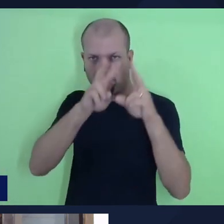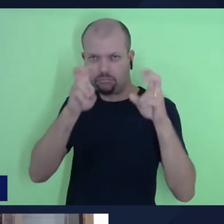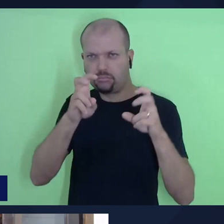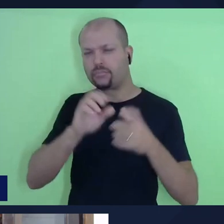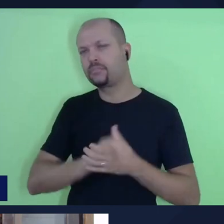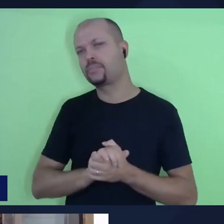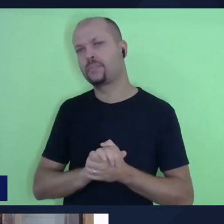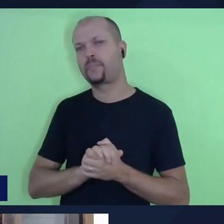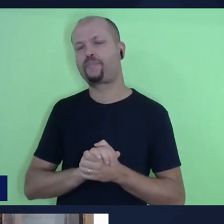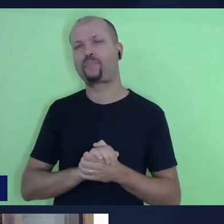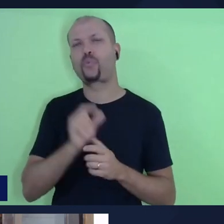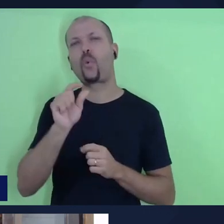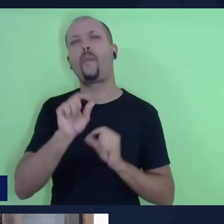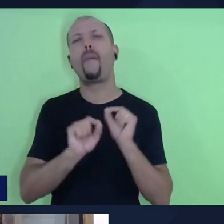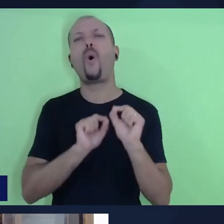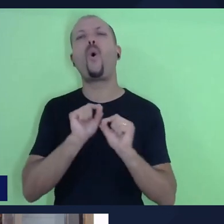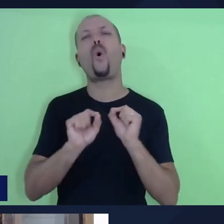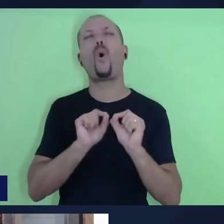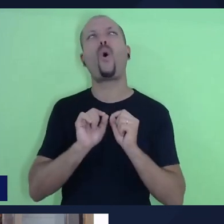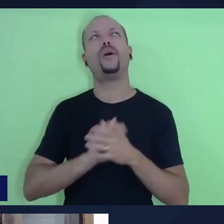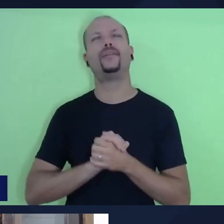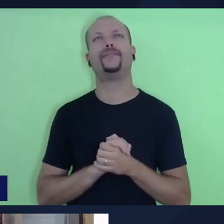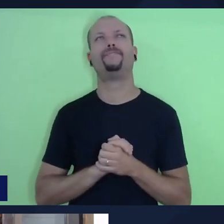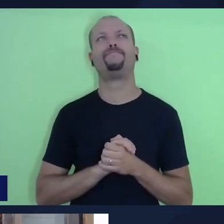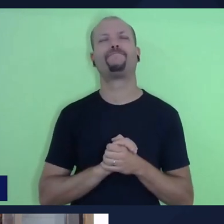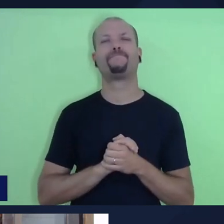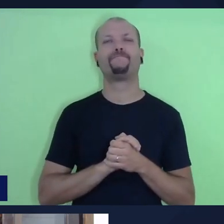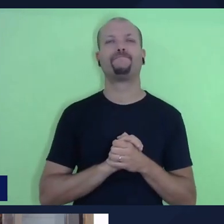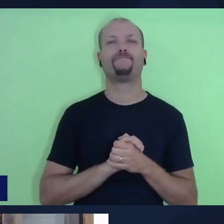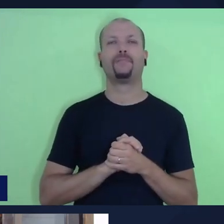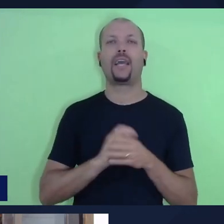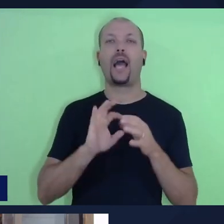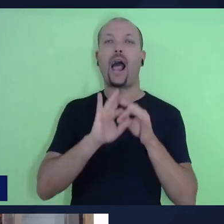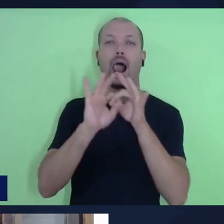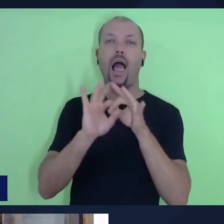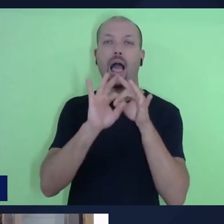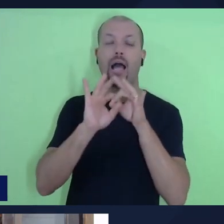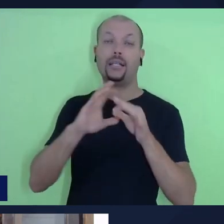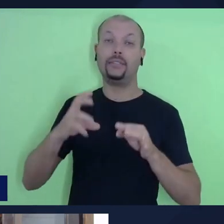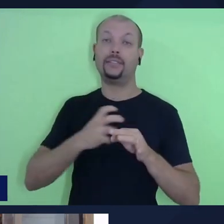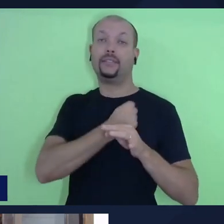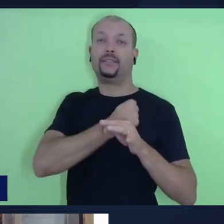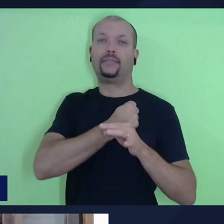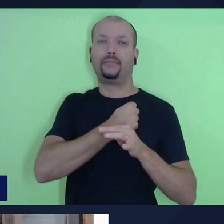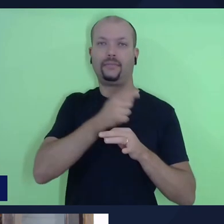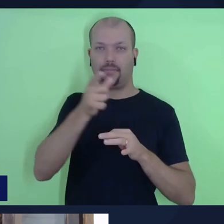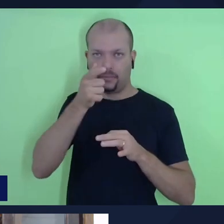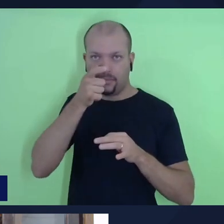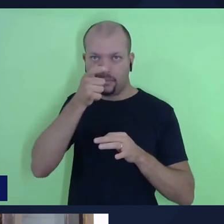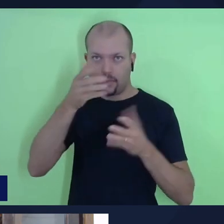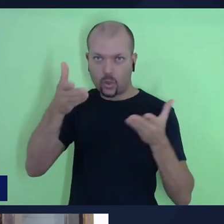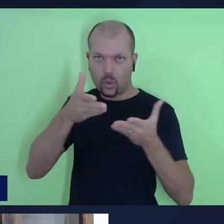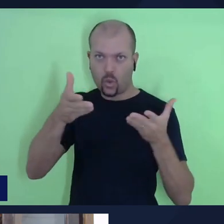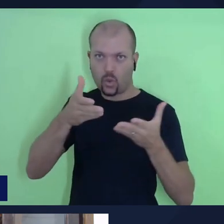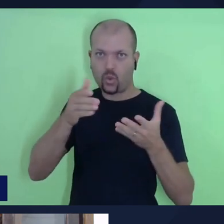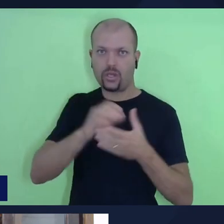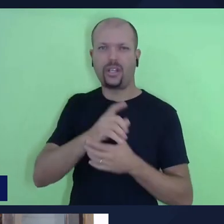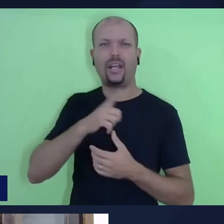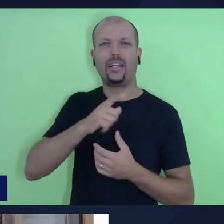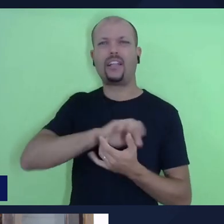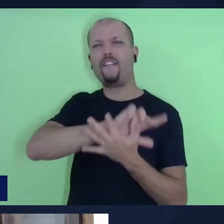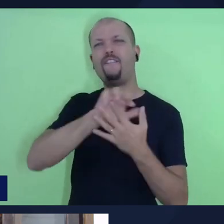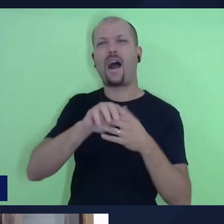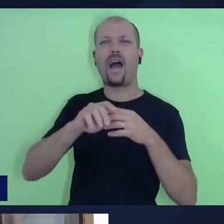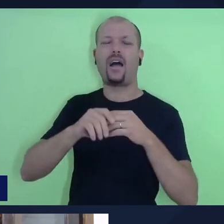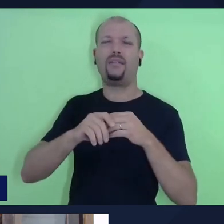falando um pouco agora da da aliança em relação à salvação e você que nos acompanha, há muitas discussões se